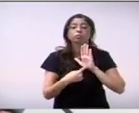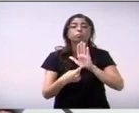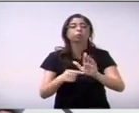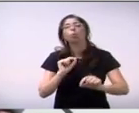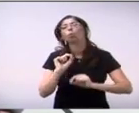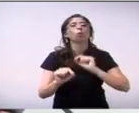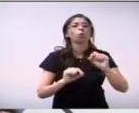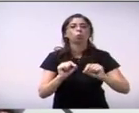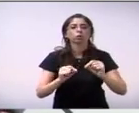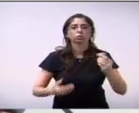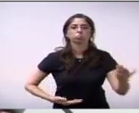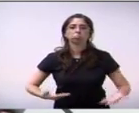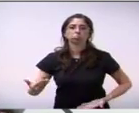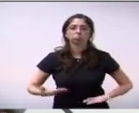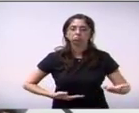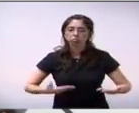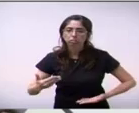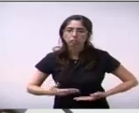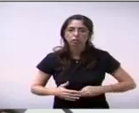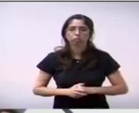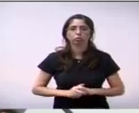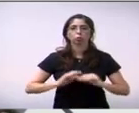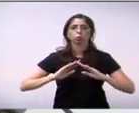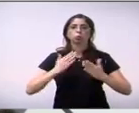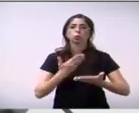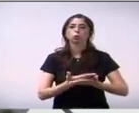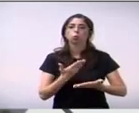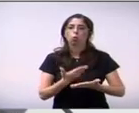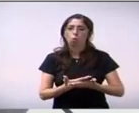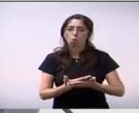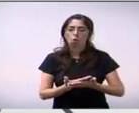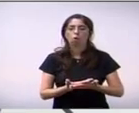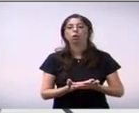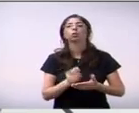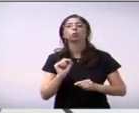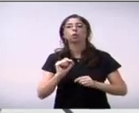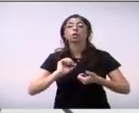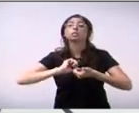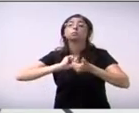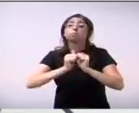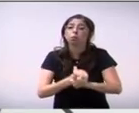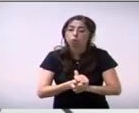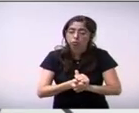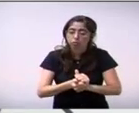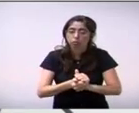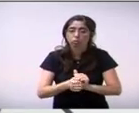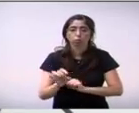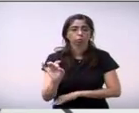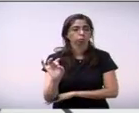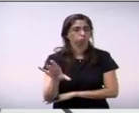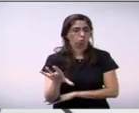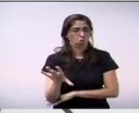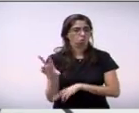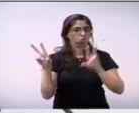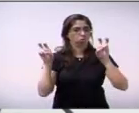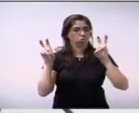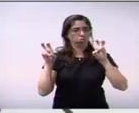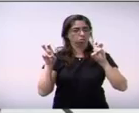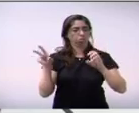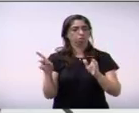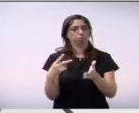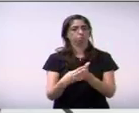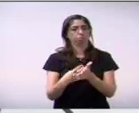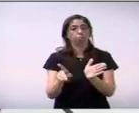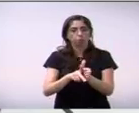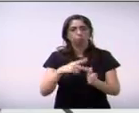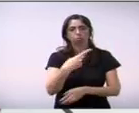execução e promoção de escolas de iniciação e aperfeiçoamento esportivo escolinhas é o que ela já vem fazendo durante desde o